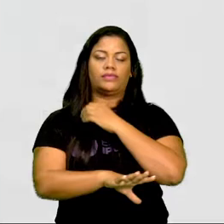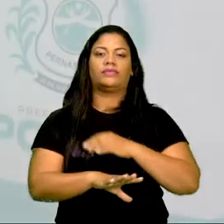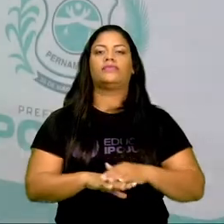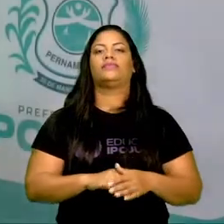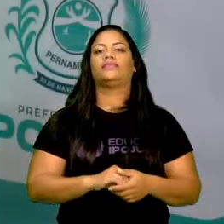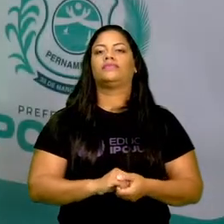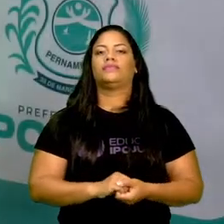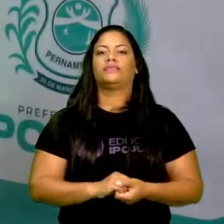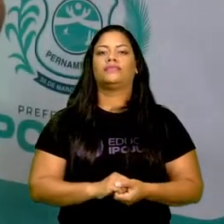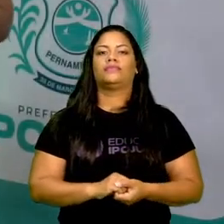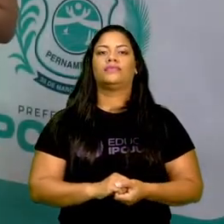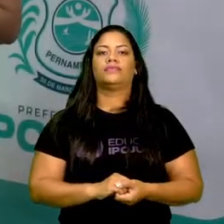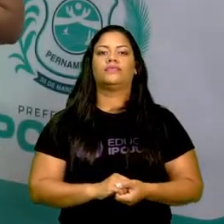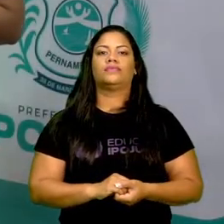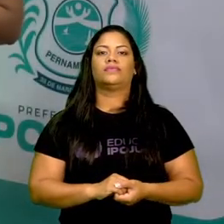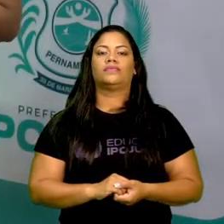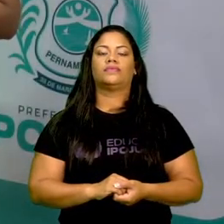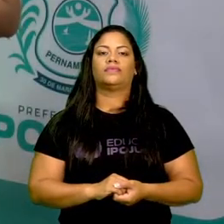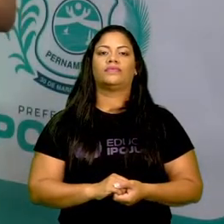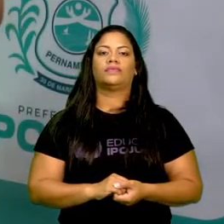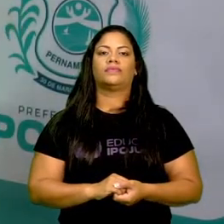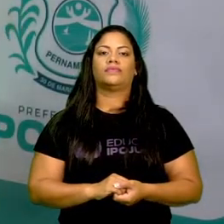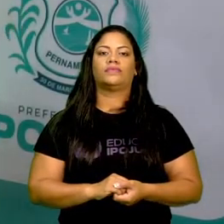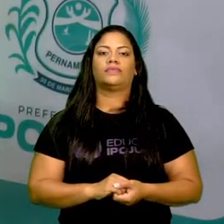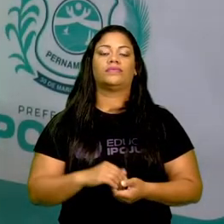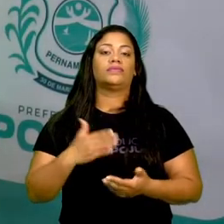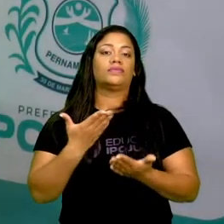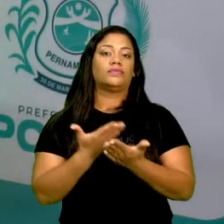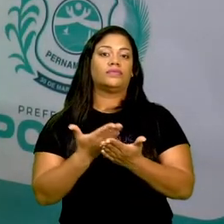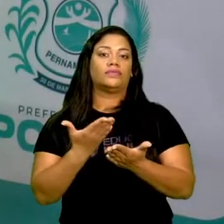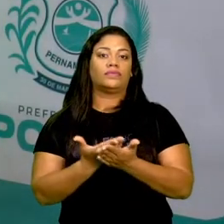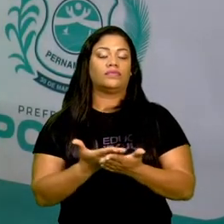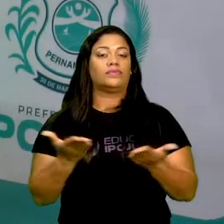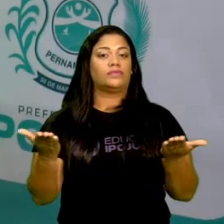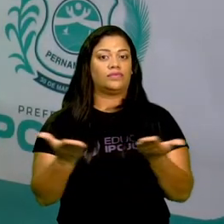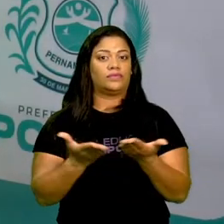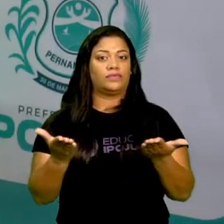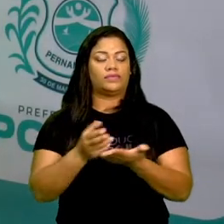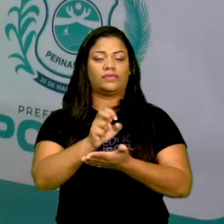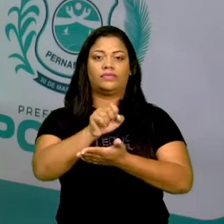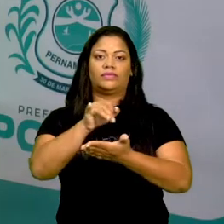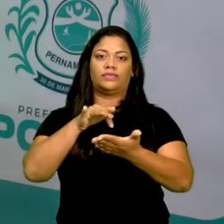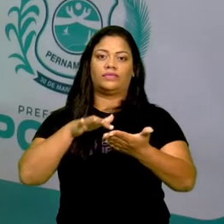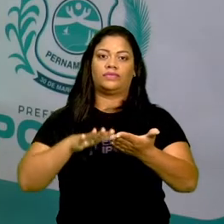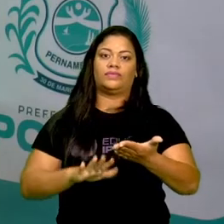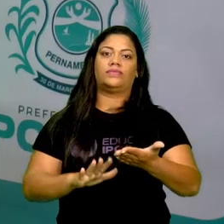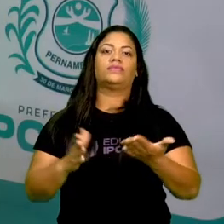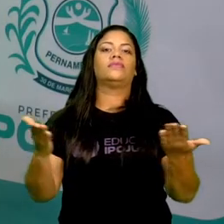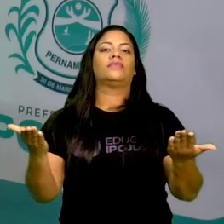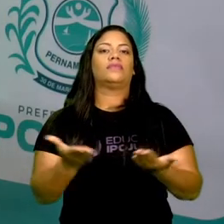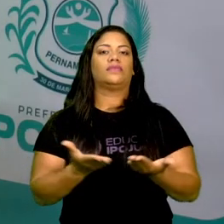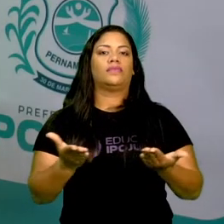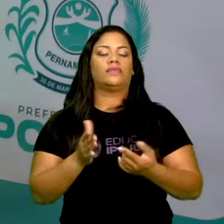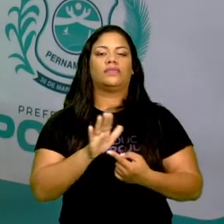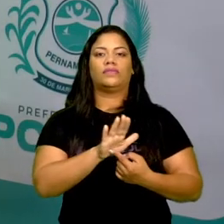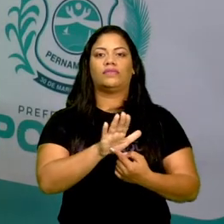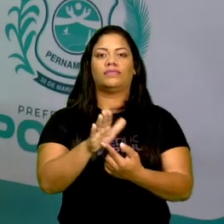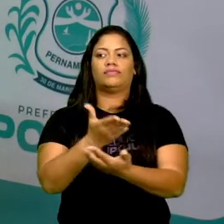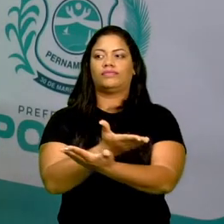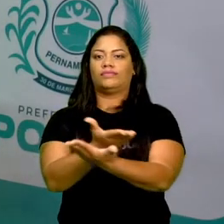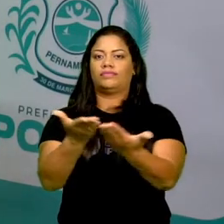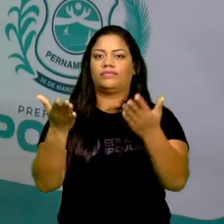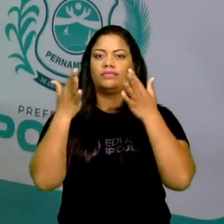pelo esse canal do ânus. E a nossa aula tem um desafio. E esse desafio de hoje, eu quero que vocês